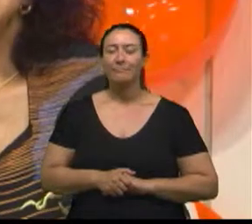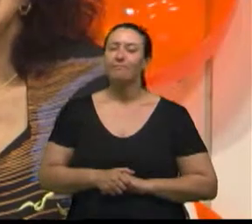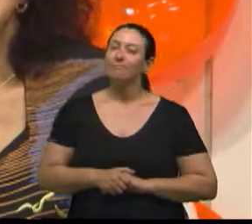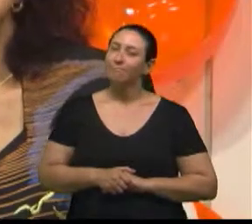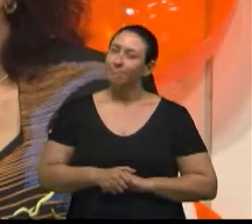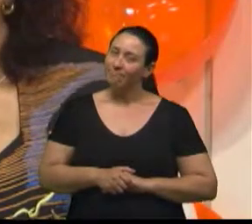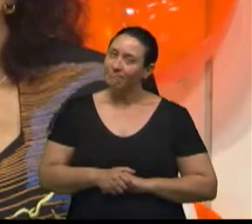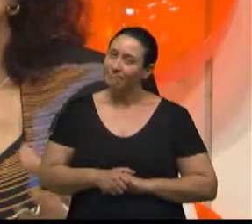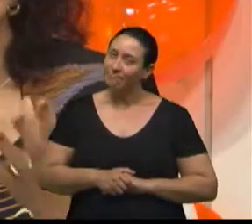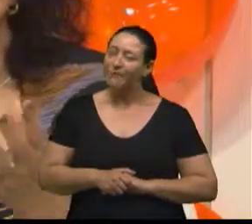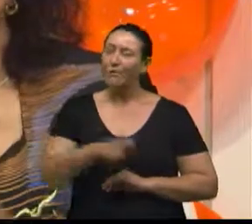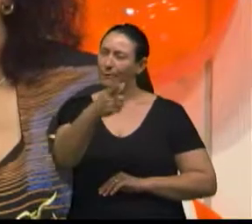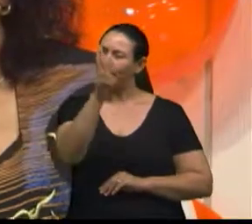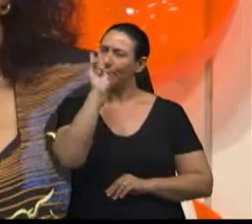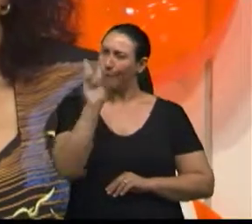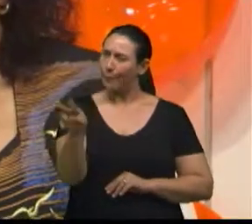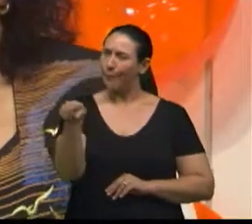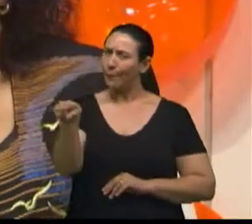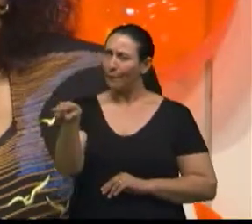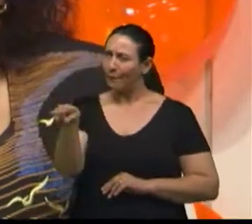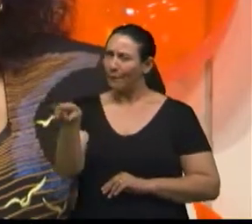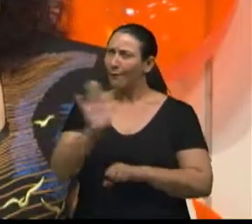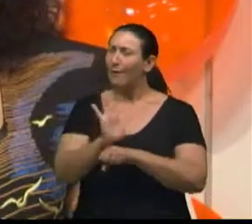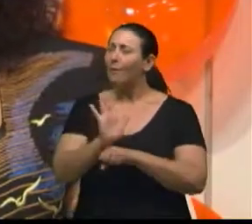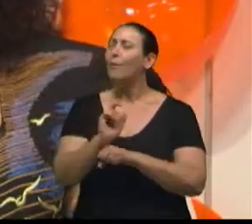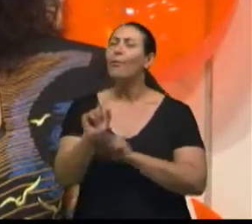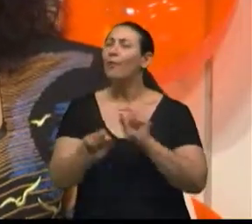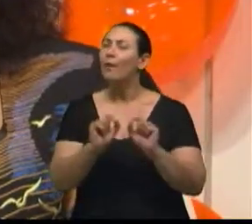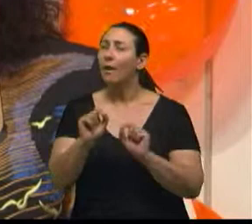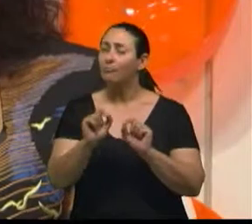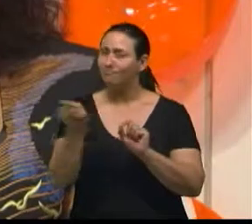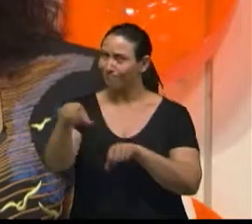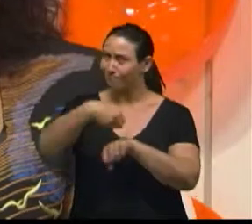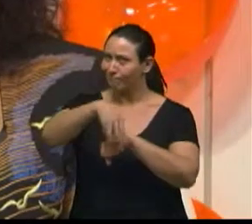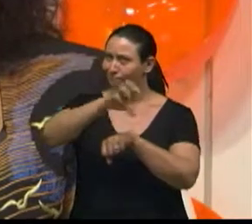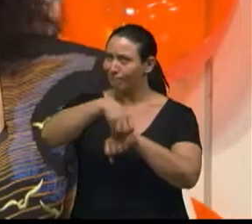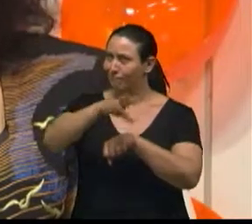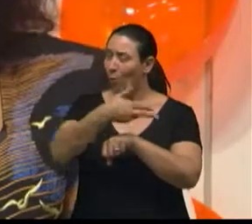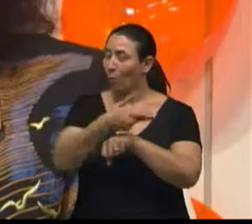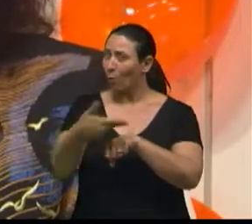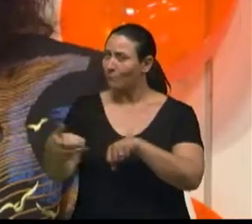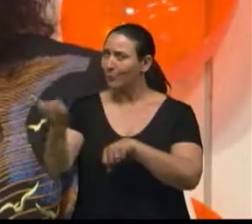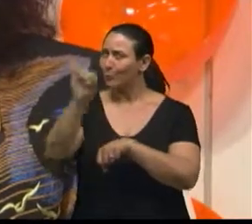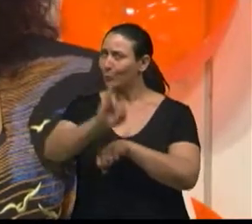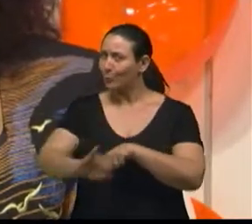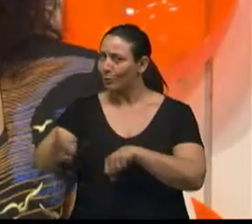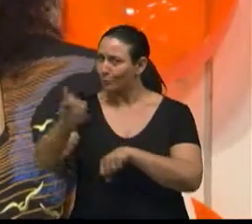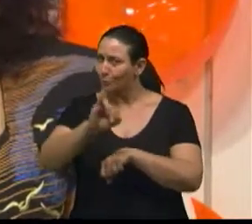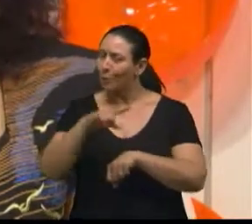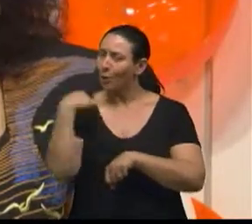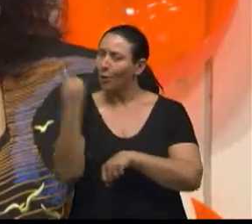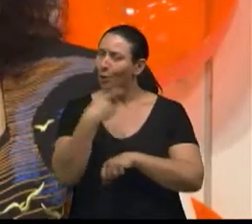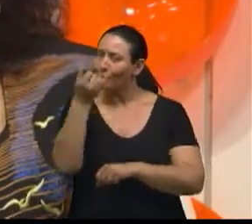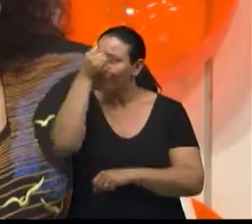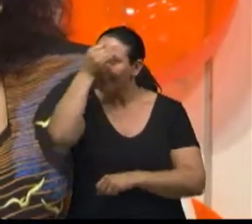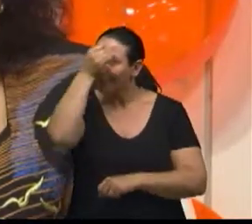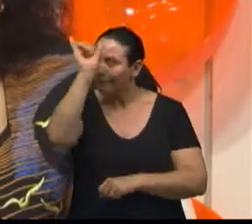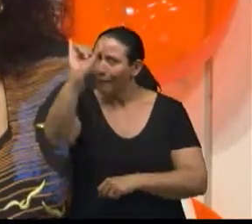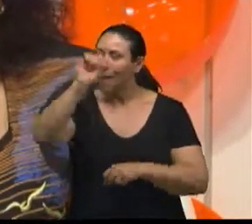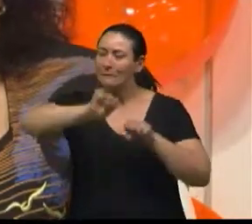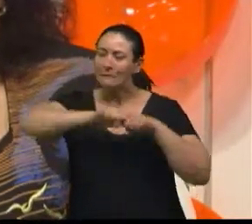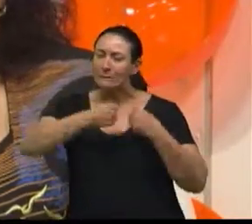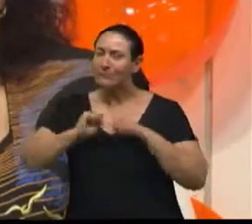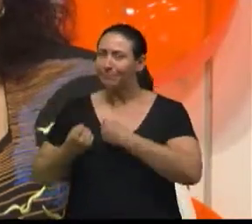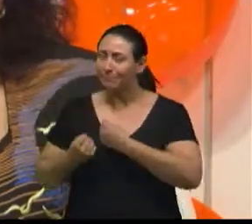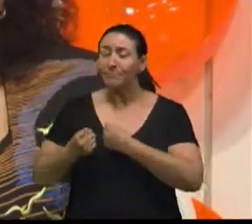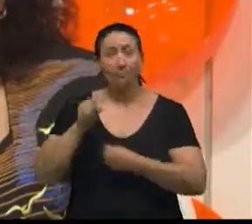Pois é, e esse vídeo que a gente acabou de ver, traz dicas muito importantes de como adaptar nossa casa para evitar quedas. Ele foi